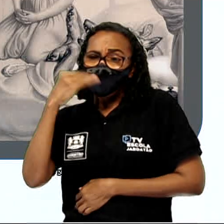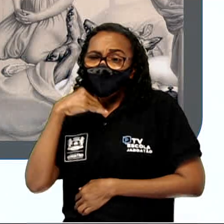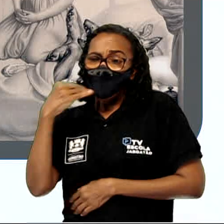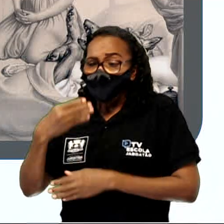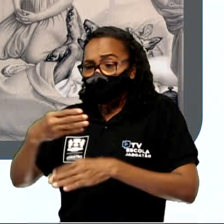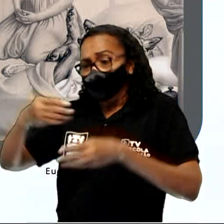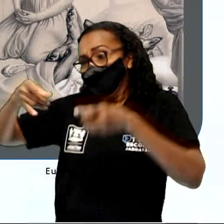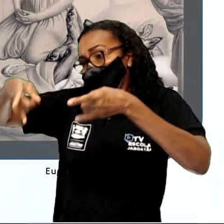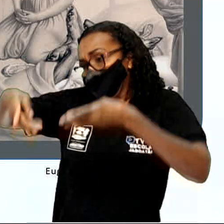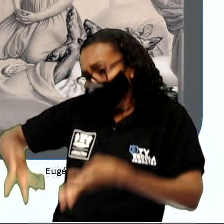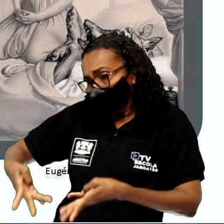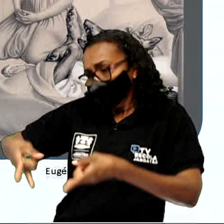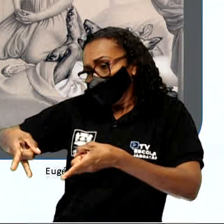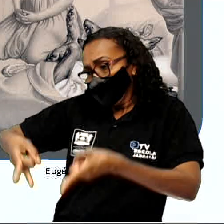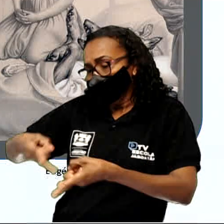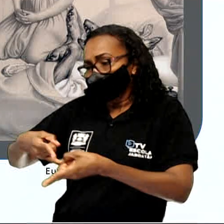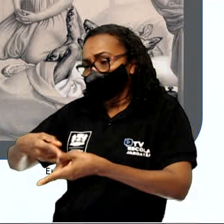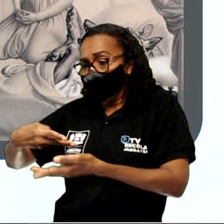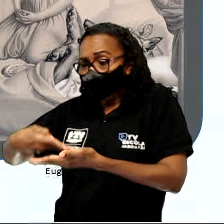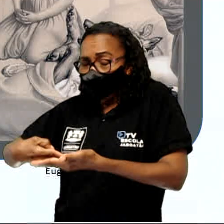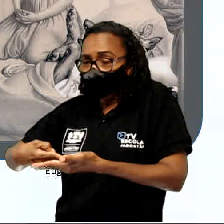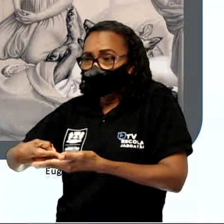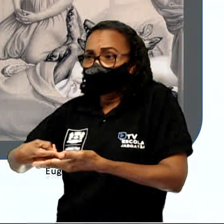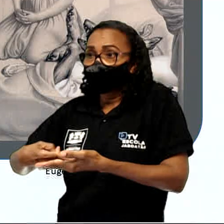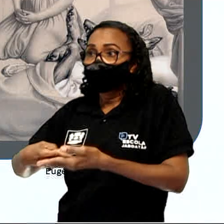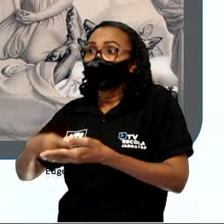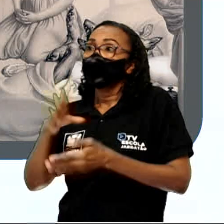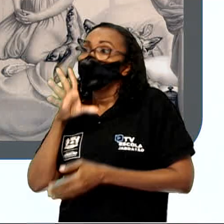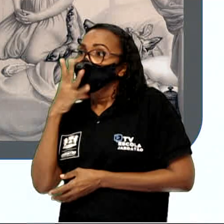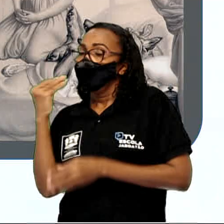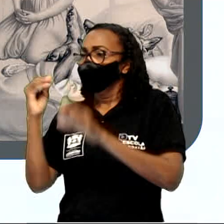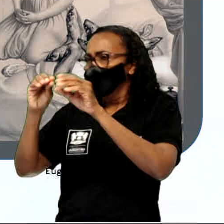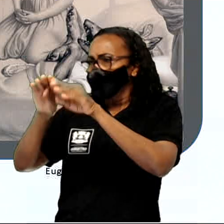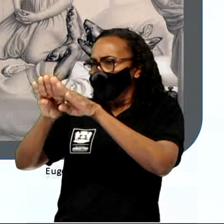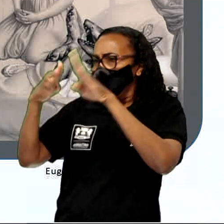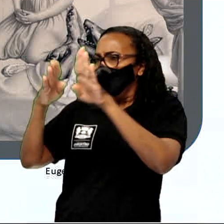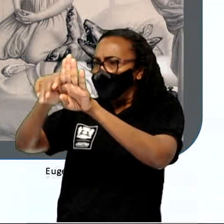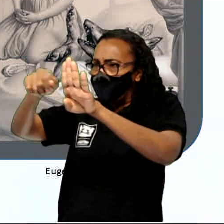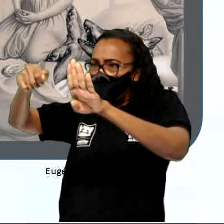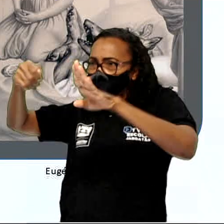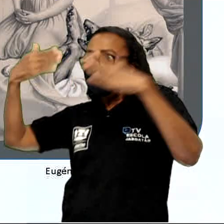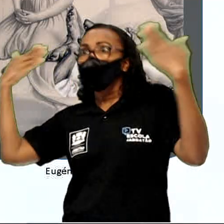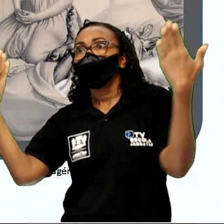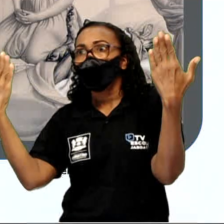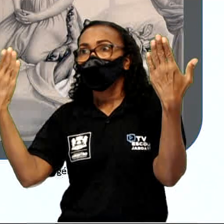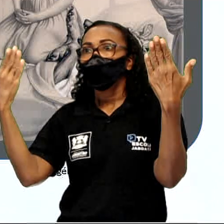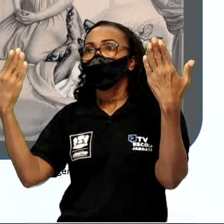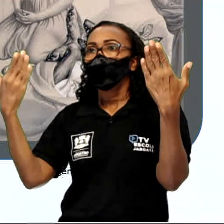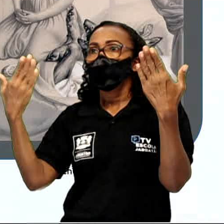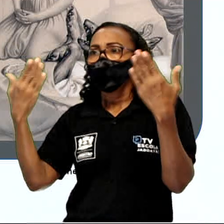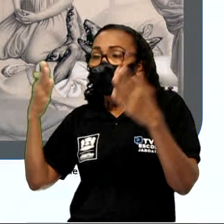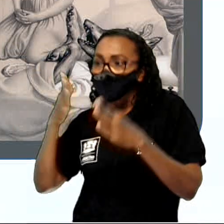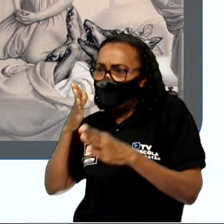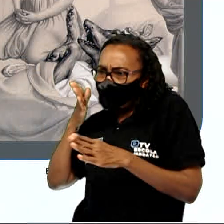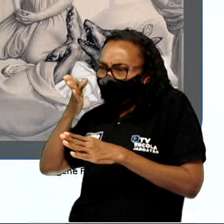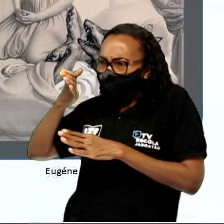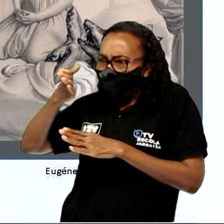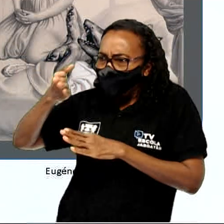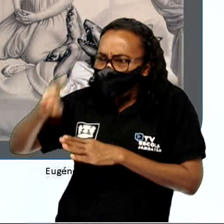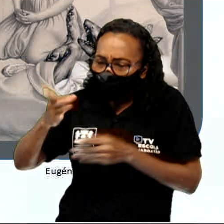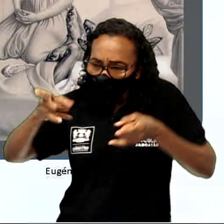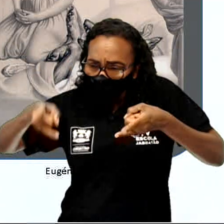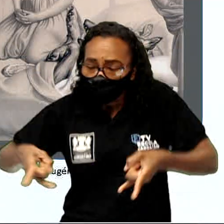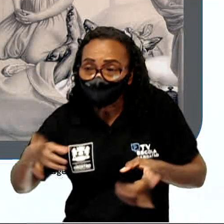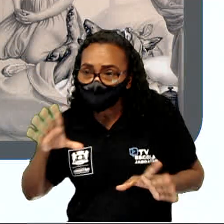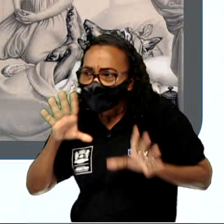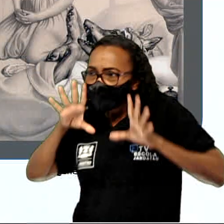para sair da cama. O lobo levantou o ferrolho e a porta se escancarou. Sem dizer uma palavra, foi direto até a cama da avó